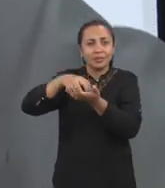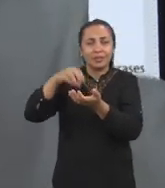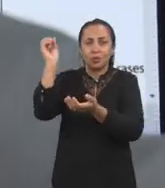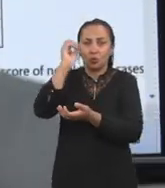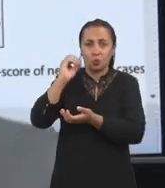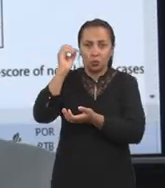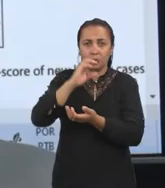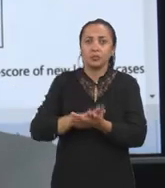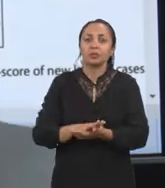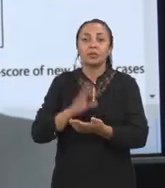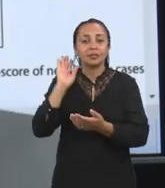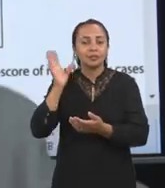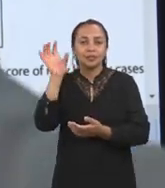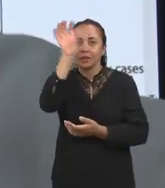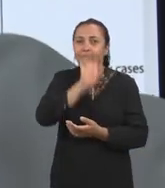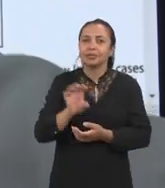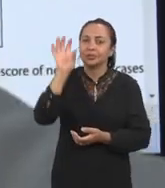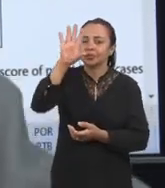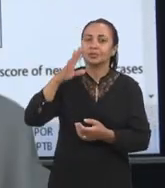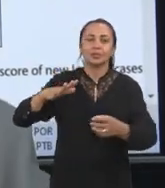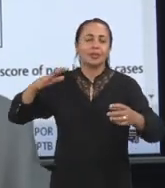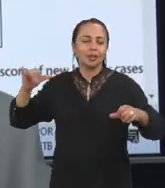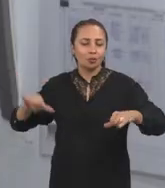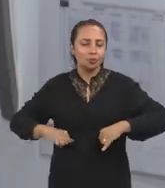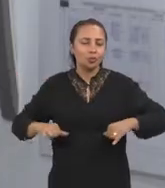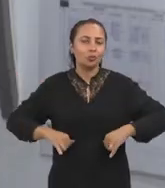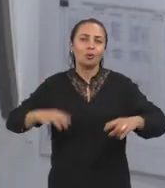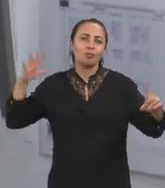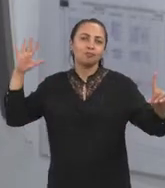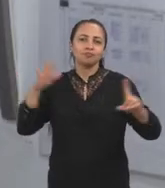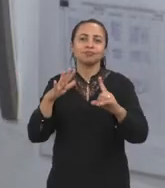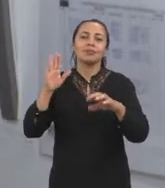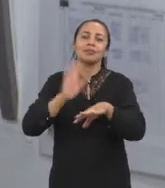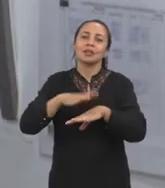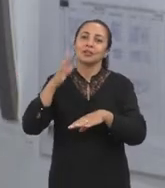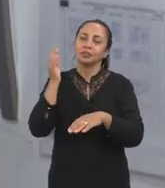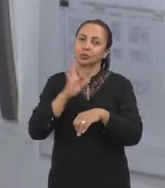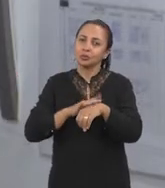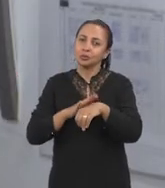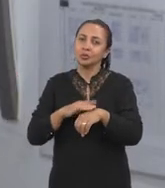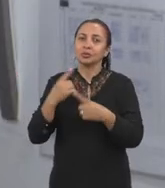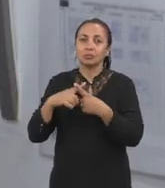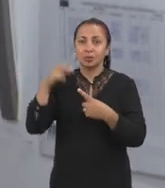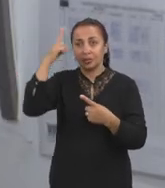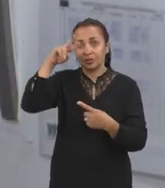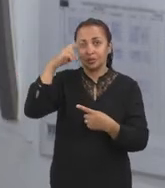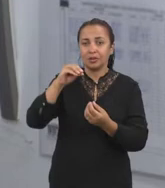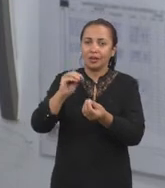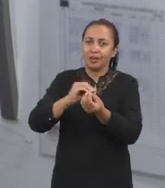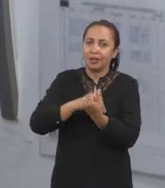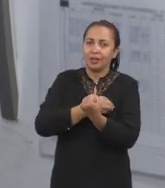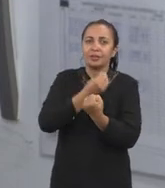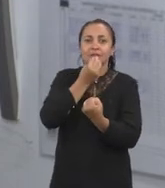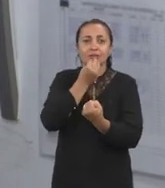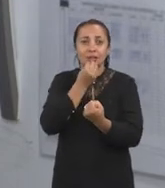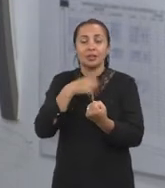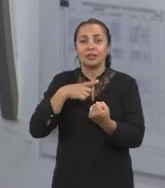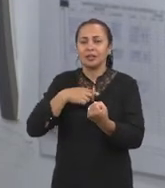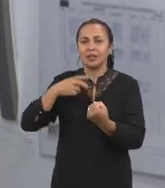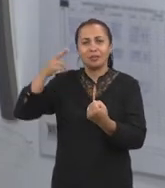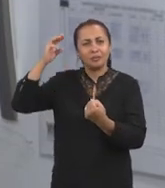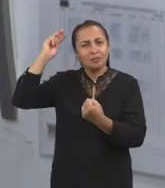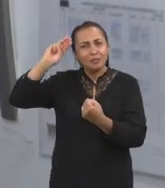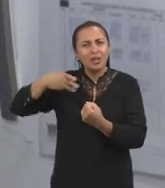são regiões mais afetadas pela doença. Historicamente, a ranceníase, que é uma doença milenar, já existe uma certa